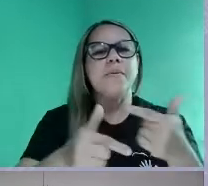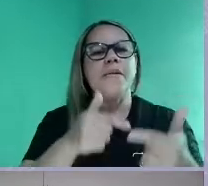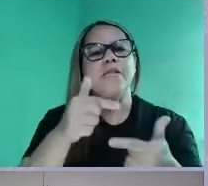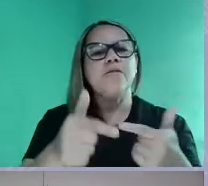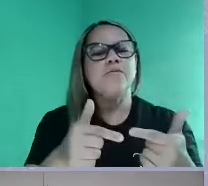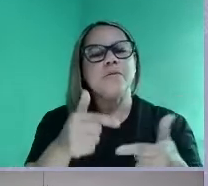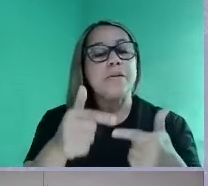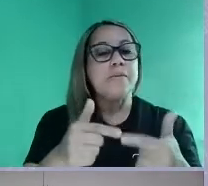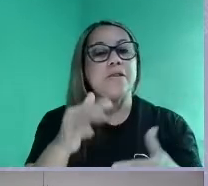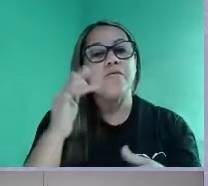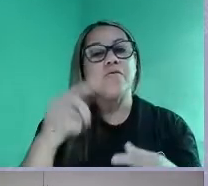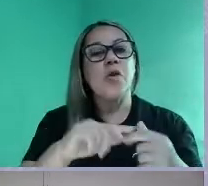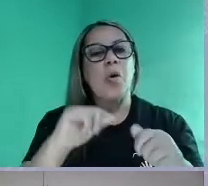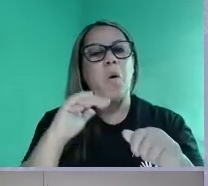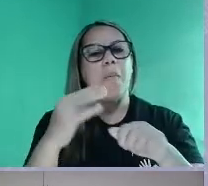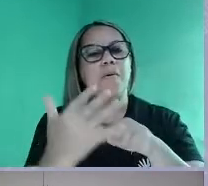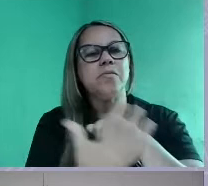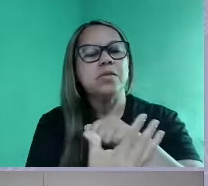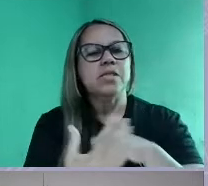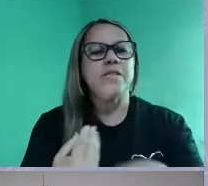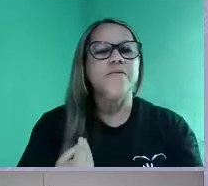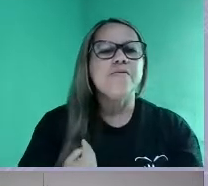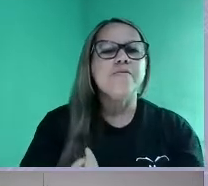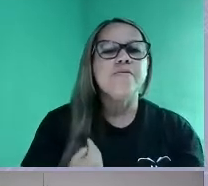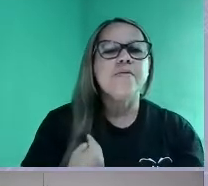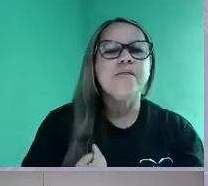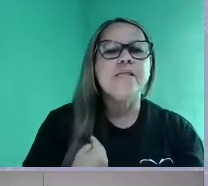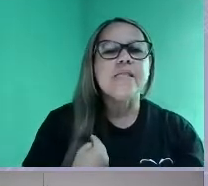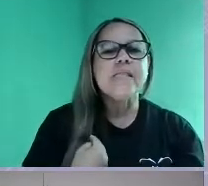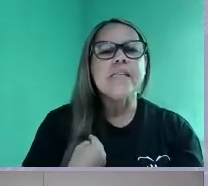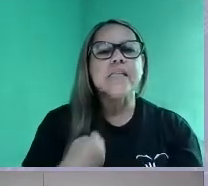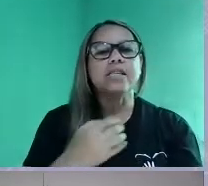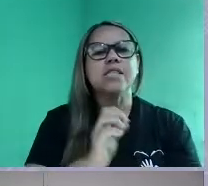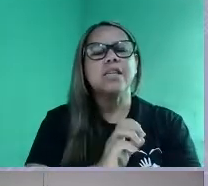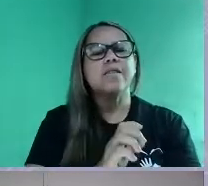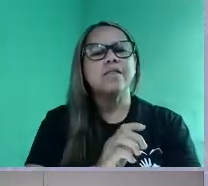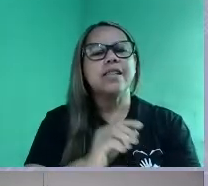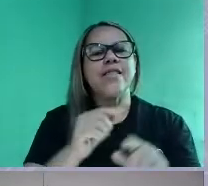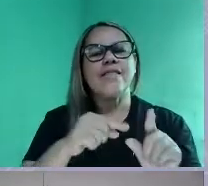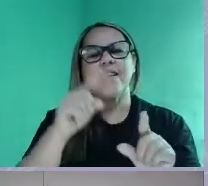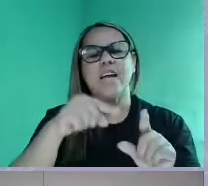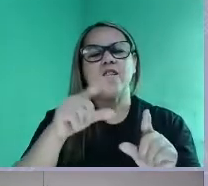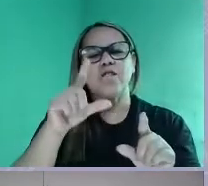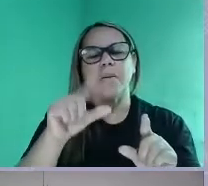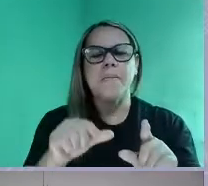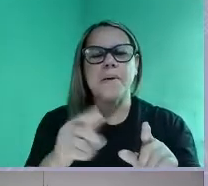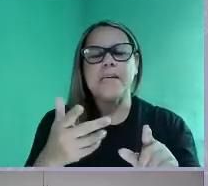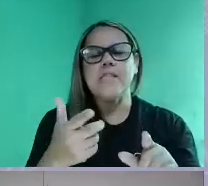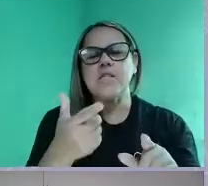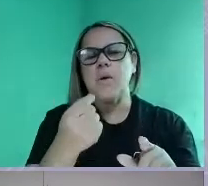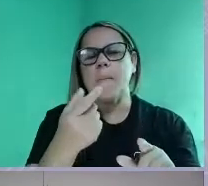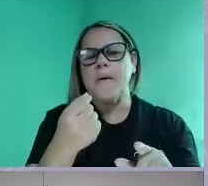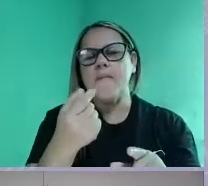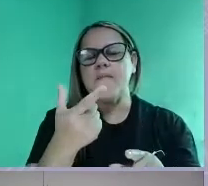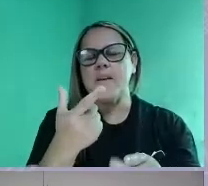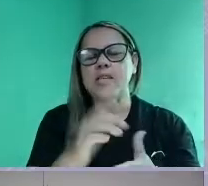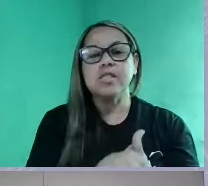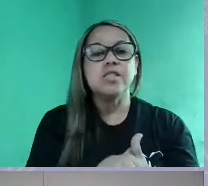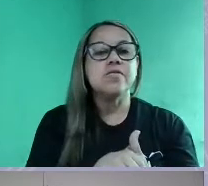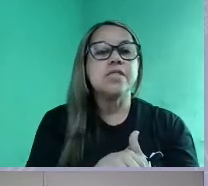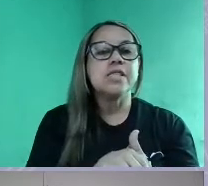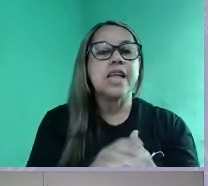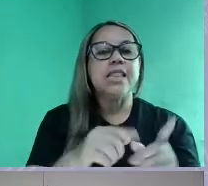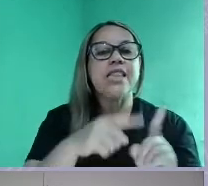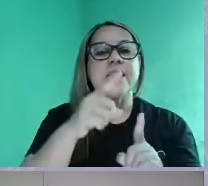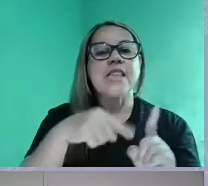Com pandemia, 20 estados têm taxa média de desemprego recorde em 2020. Nível de instrução das